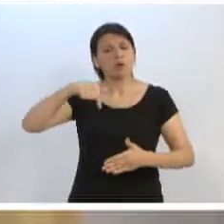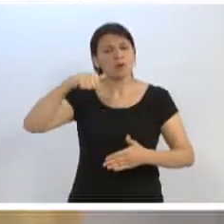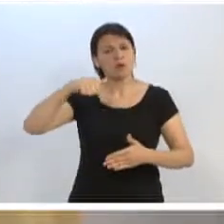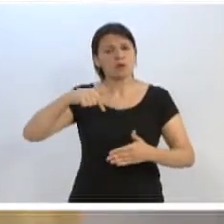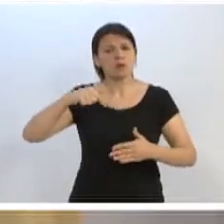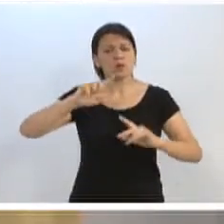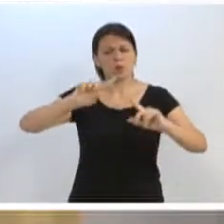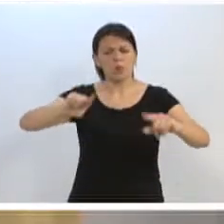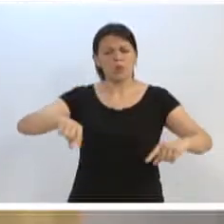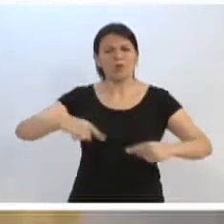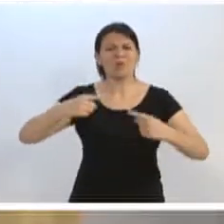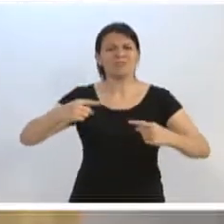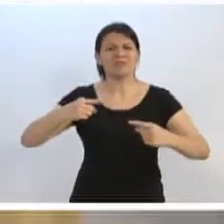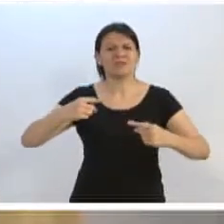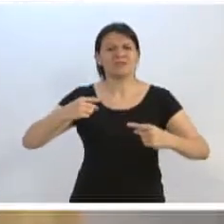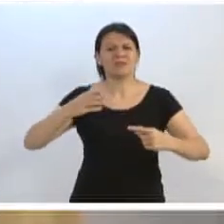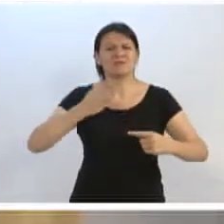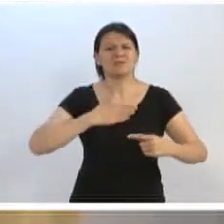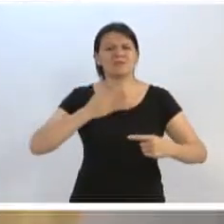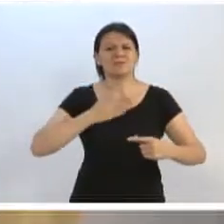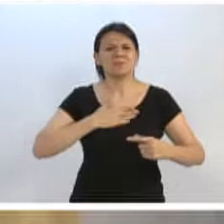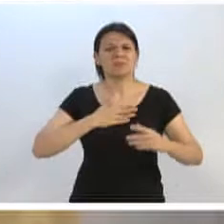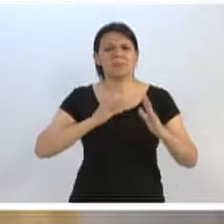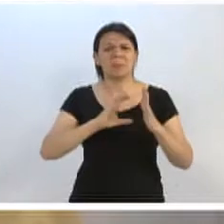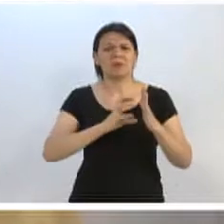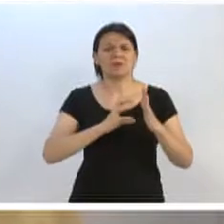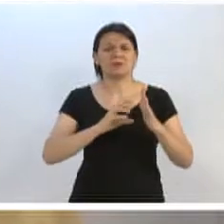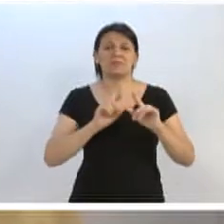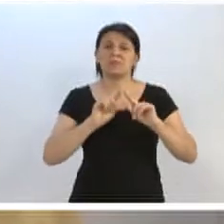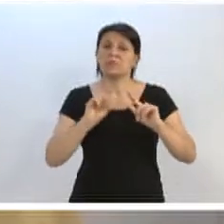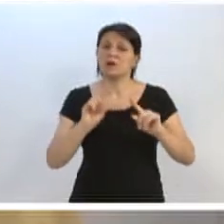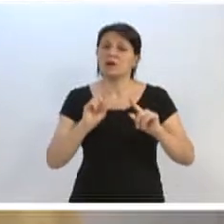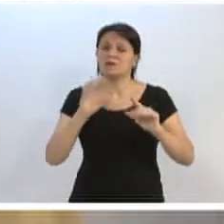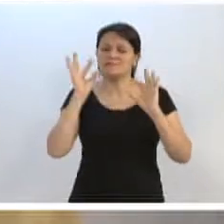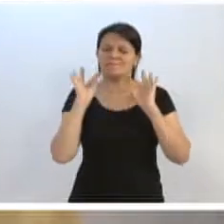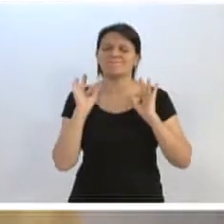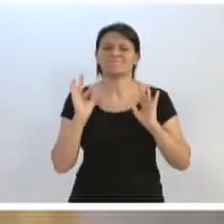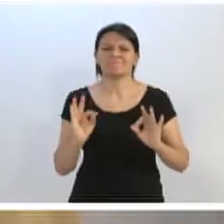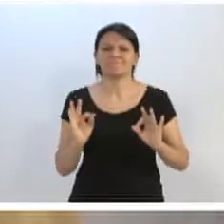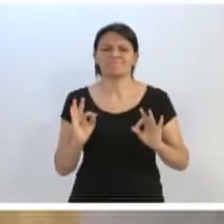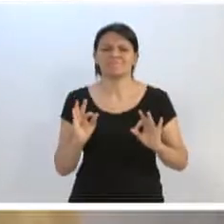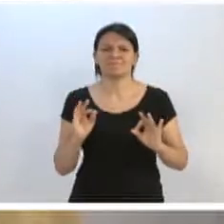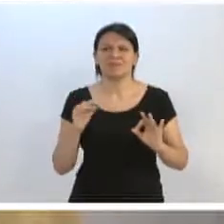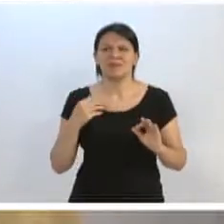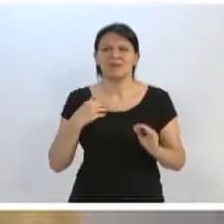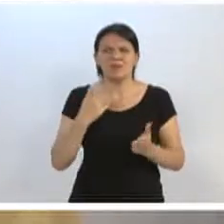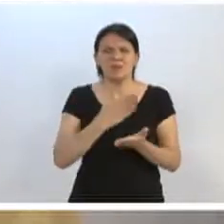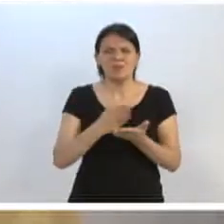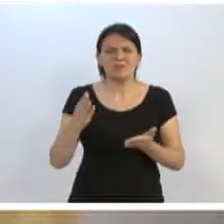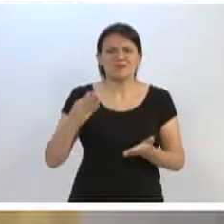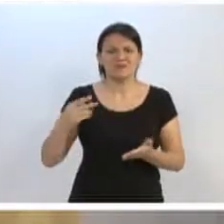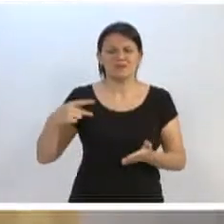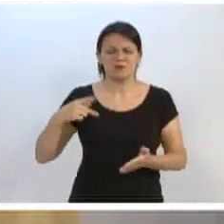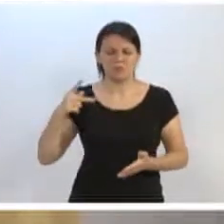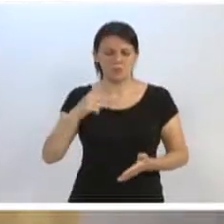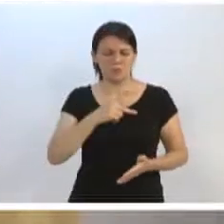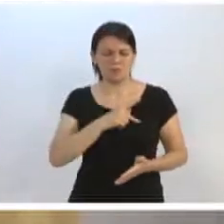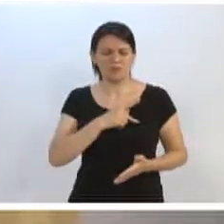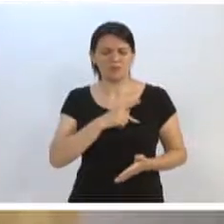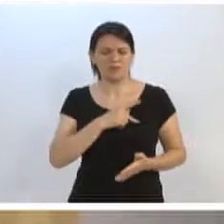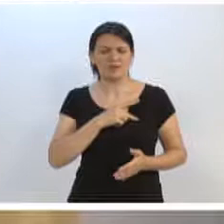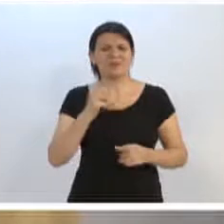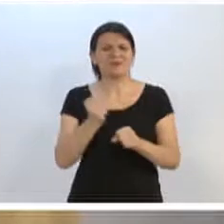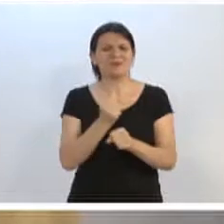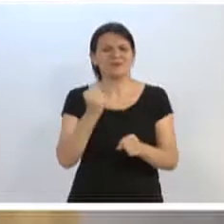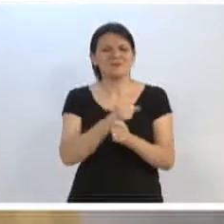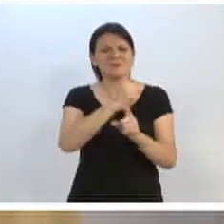contrários à minha questão partidária. Mas, sobretudo, com a certeza de que eu entrei na vida pública para ajudar a construir uma sociedade e